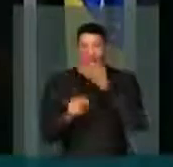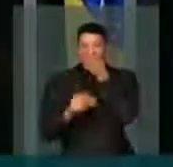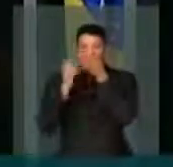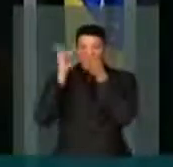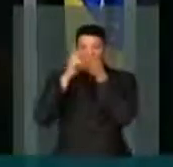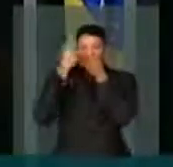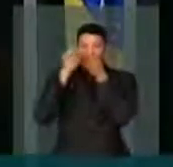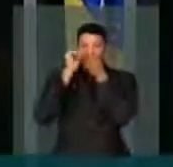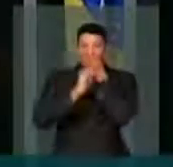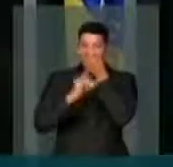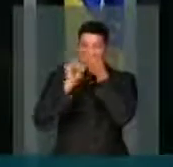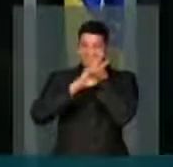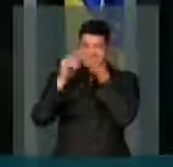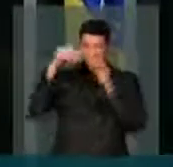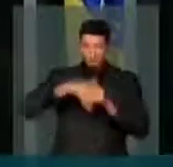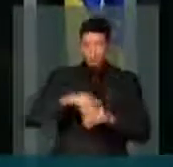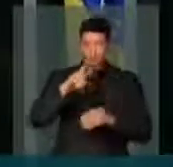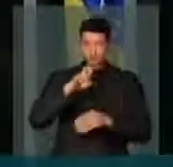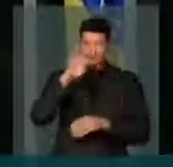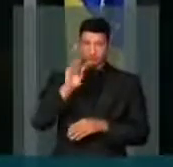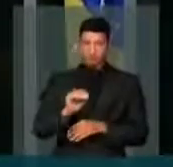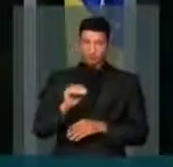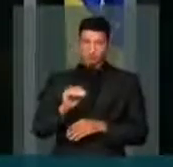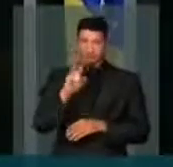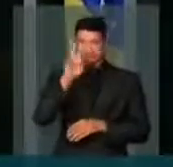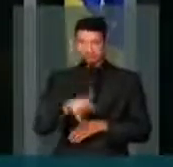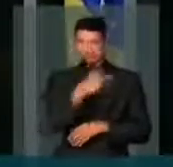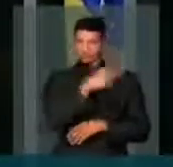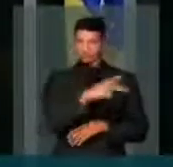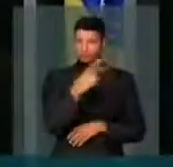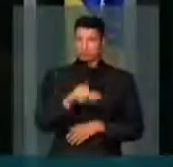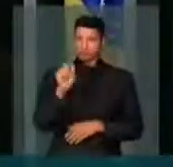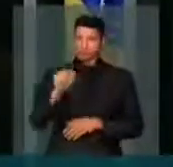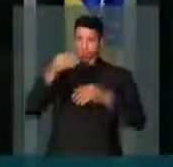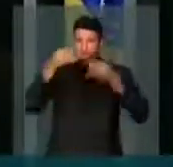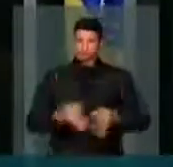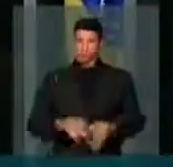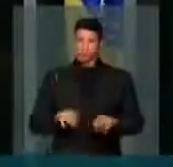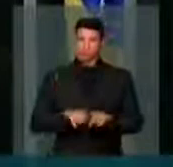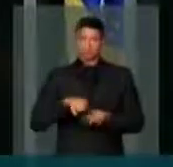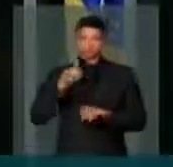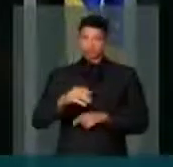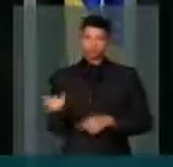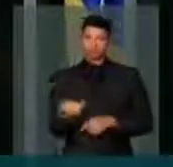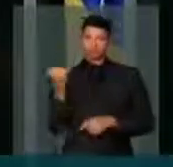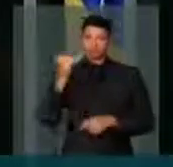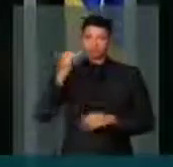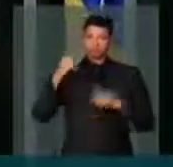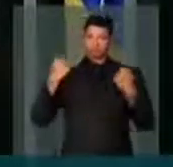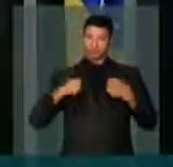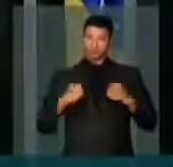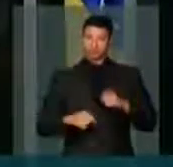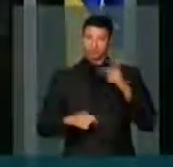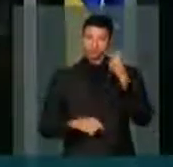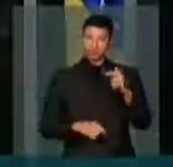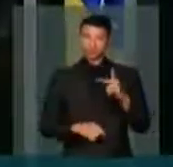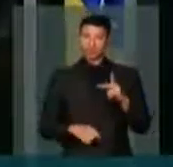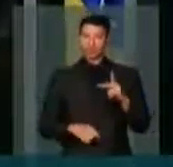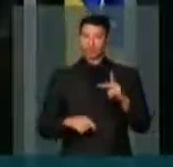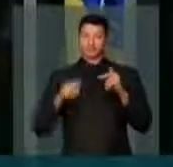só para não dizer que não votaram no veto de vocês, que é justo e que é importante e necessário.